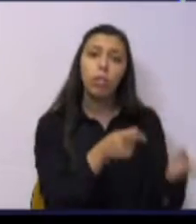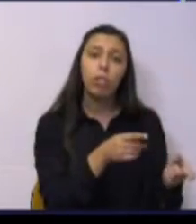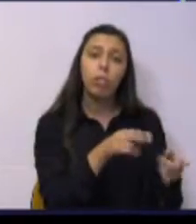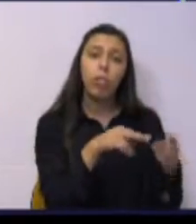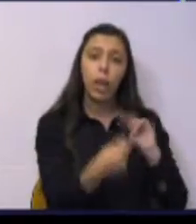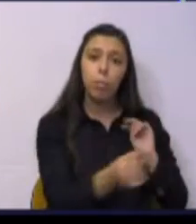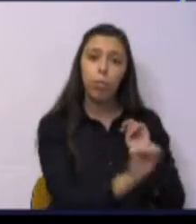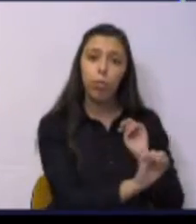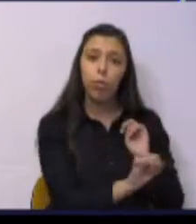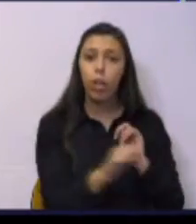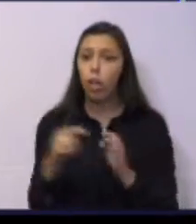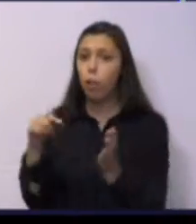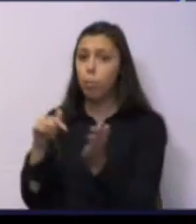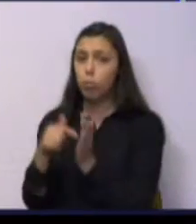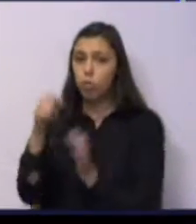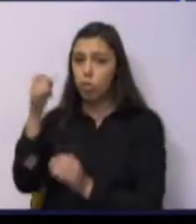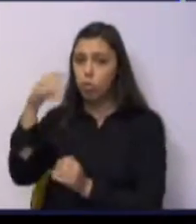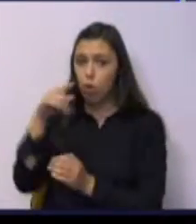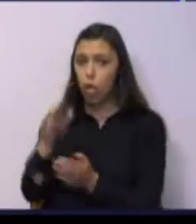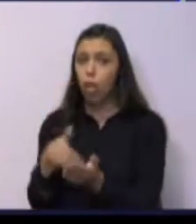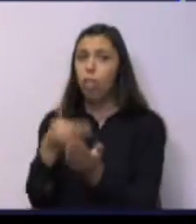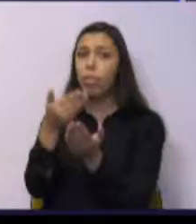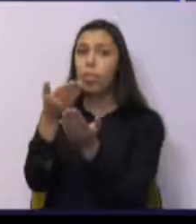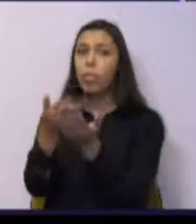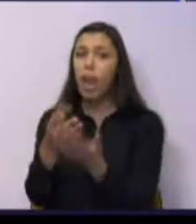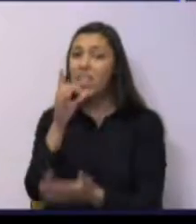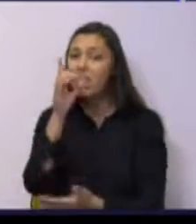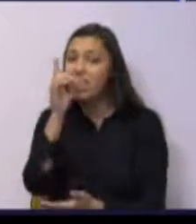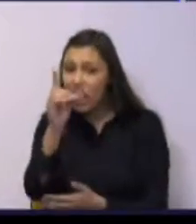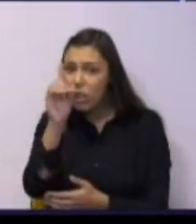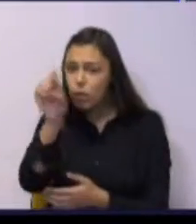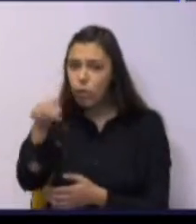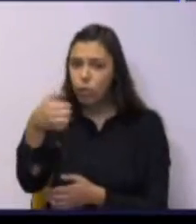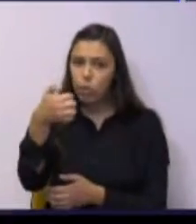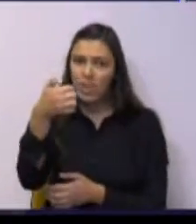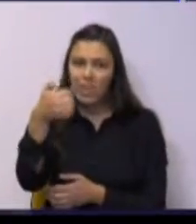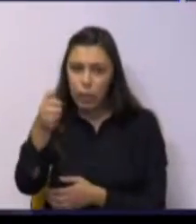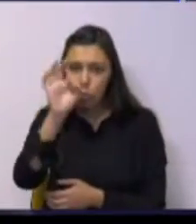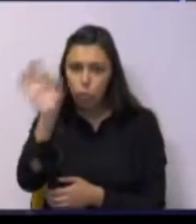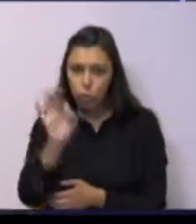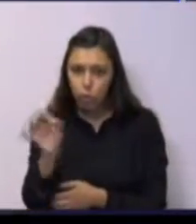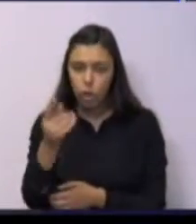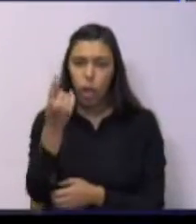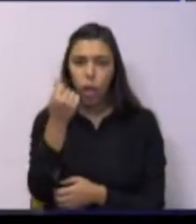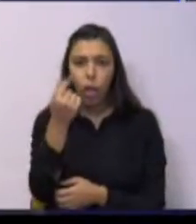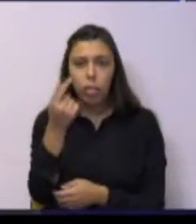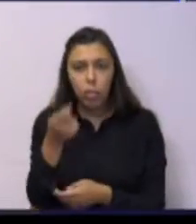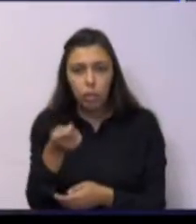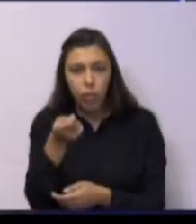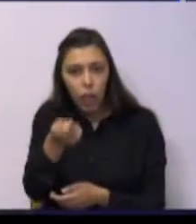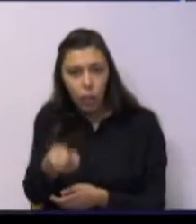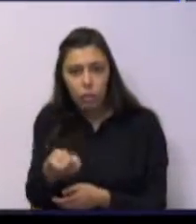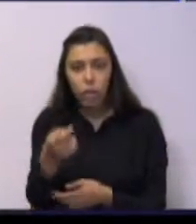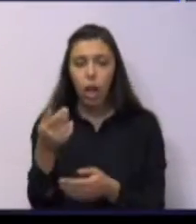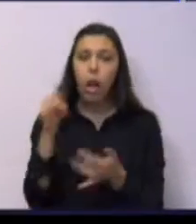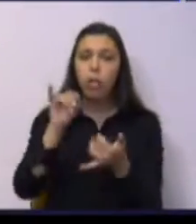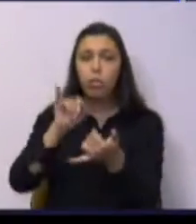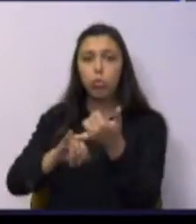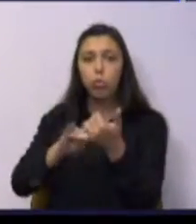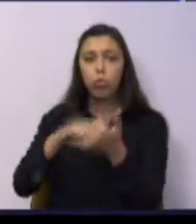Atribui, atribui 6,5% das verbas às associações